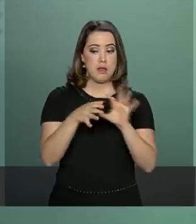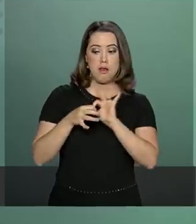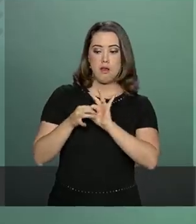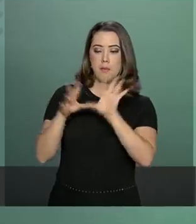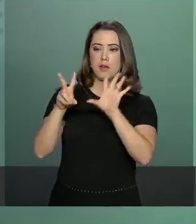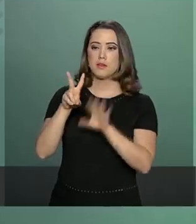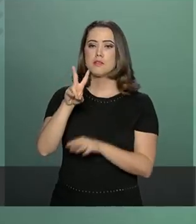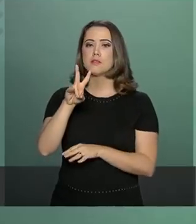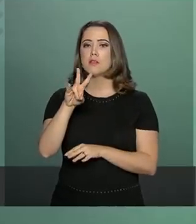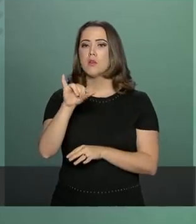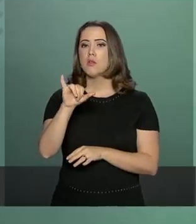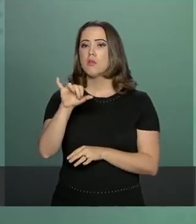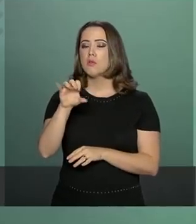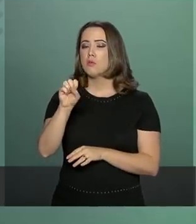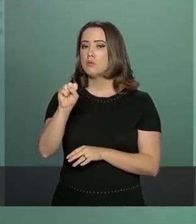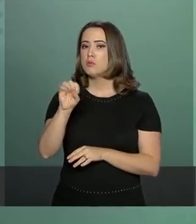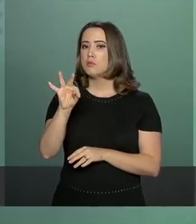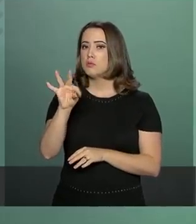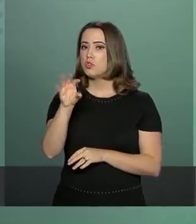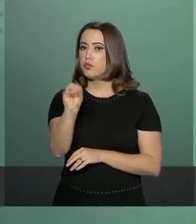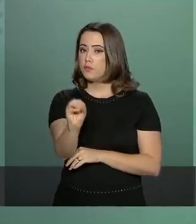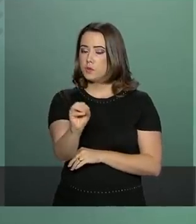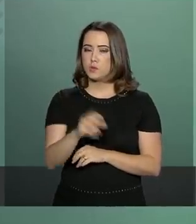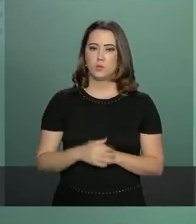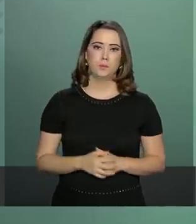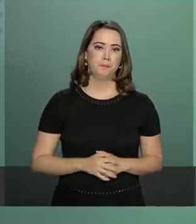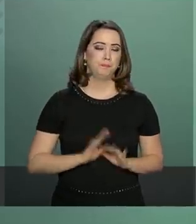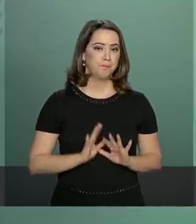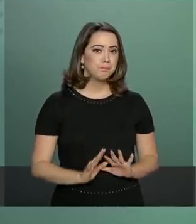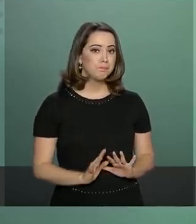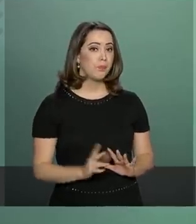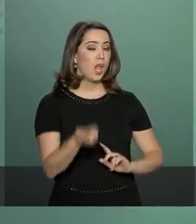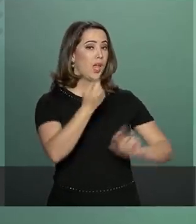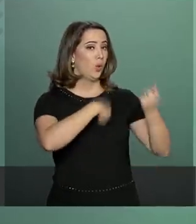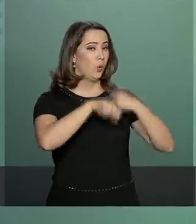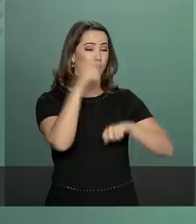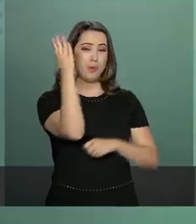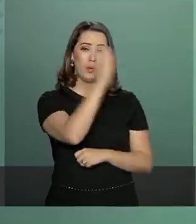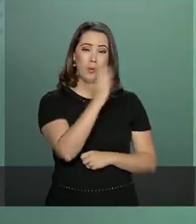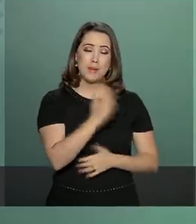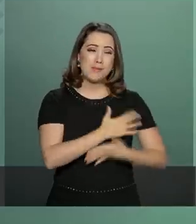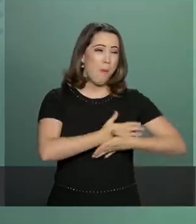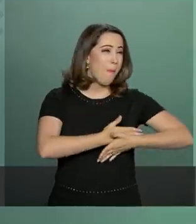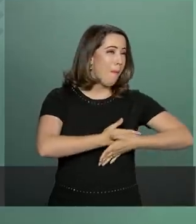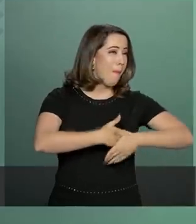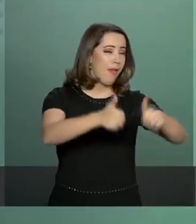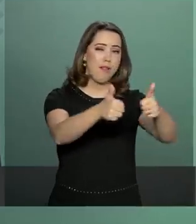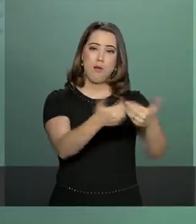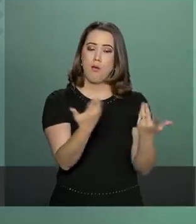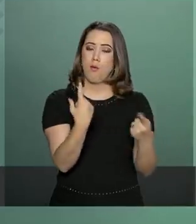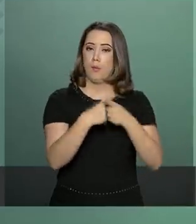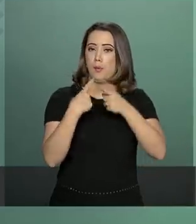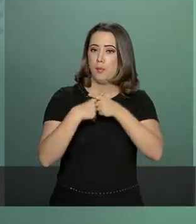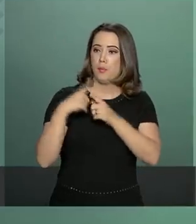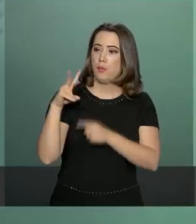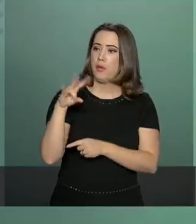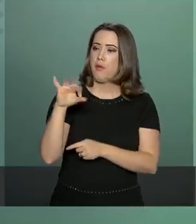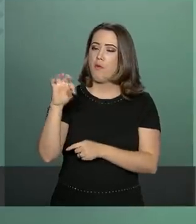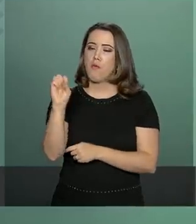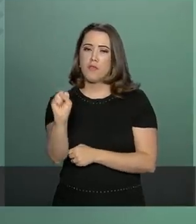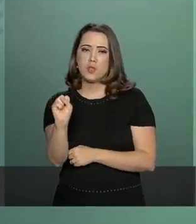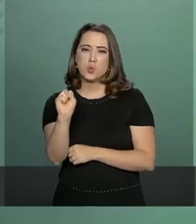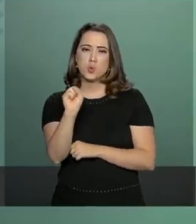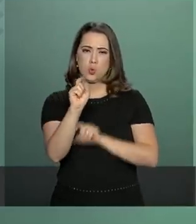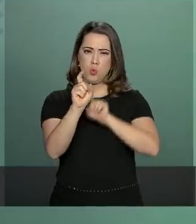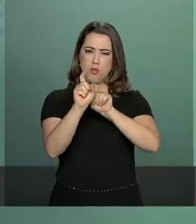A economia brasileira foi a maior beneficiada com o primeiro ano de funcionamento do visto eletrônico